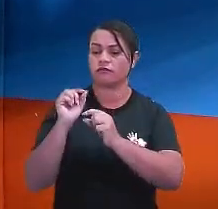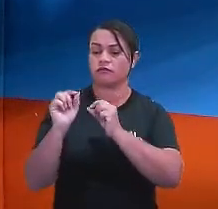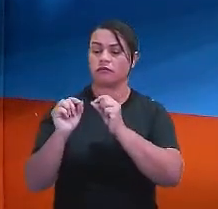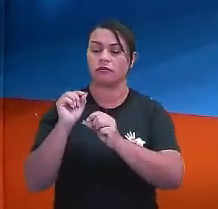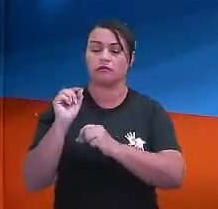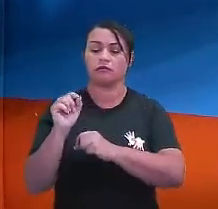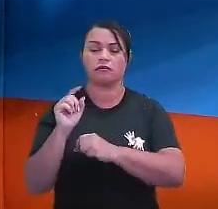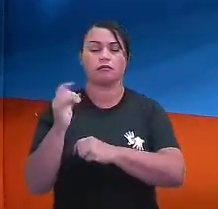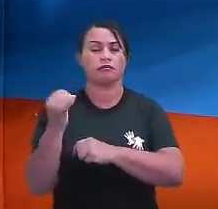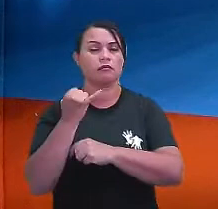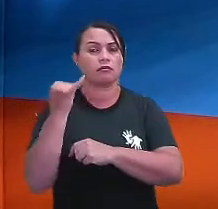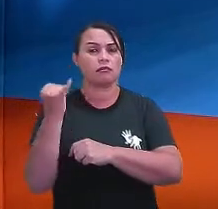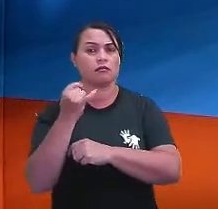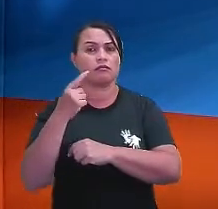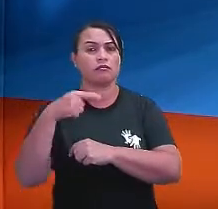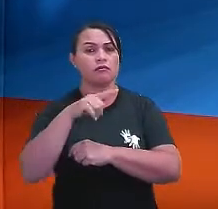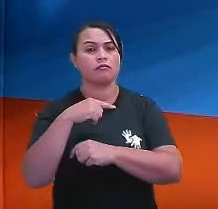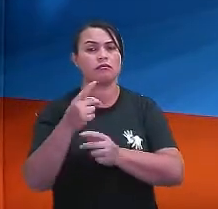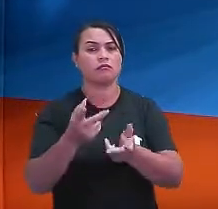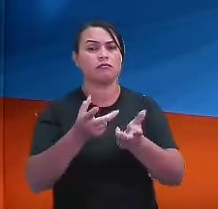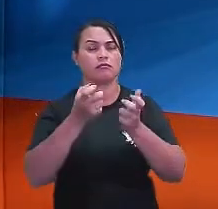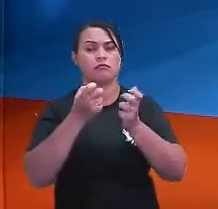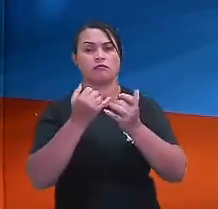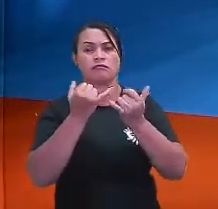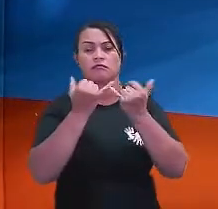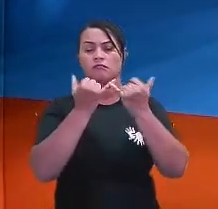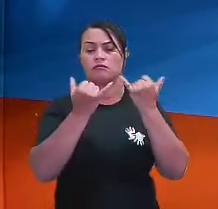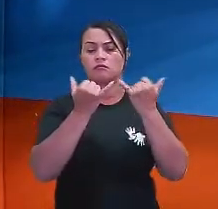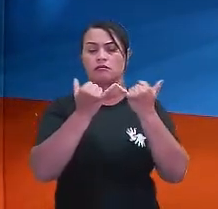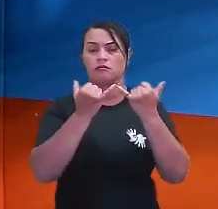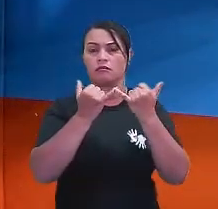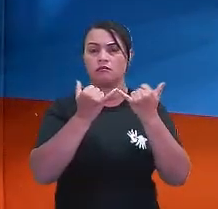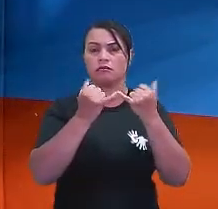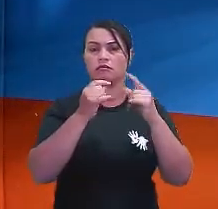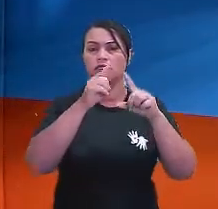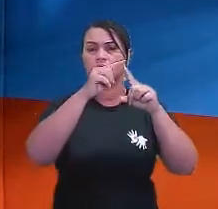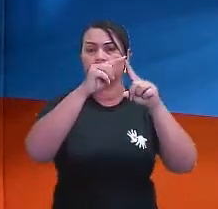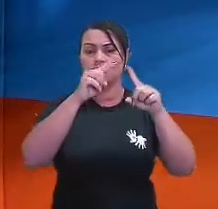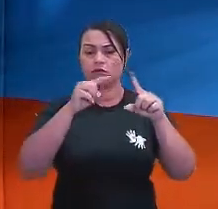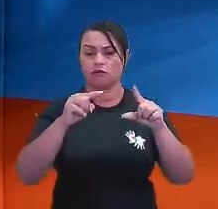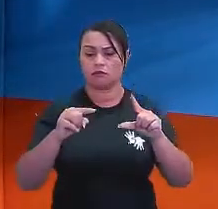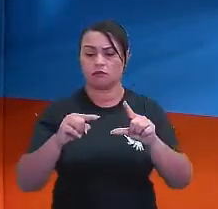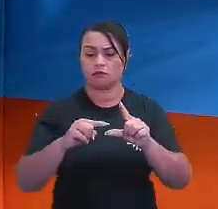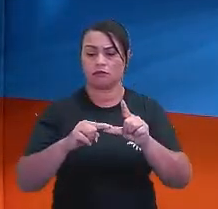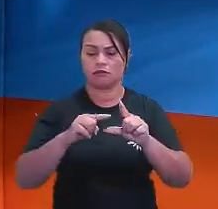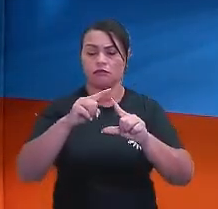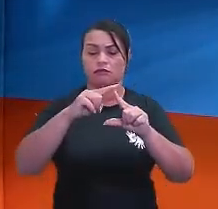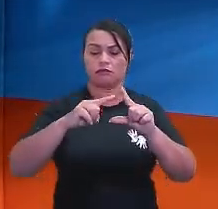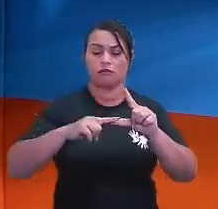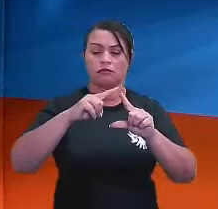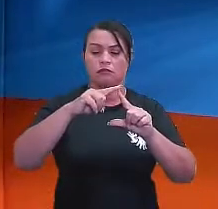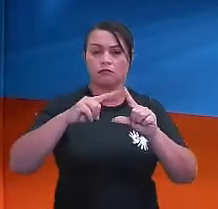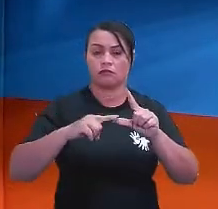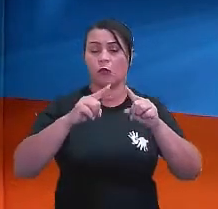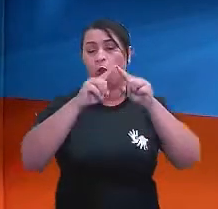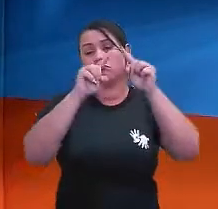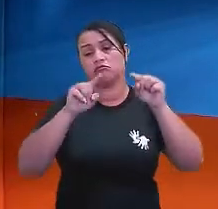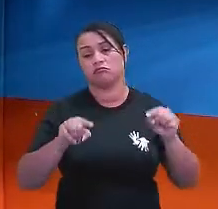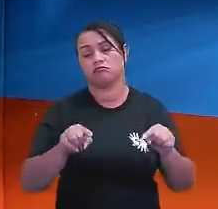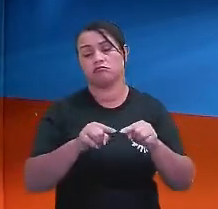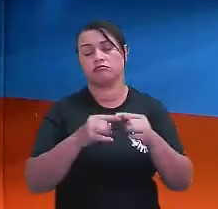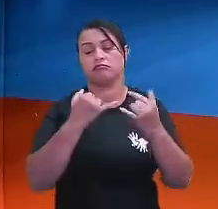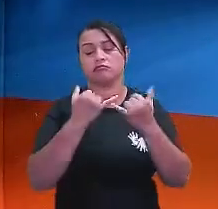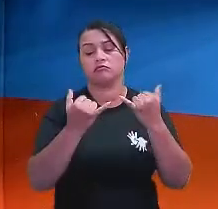importante que você perceba a semelhança de triângulos. E aí eu trago para vocês, para a gente relembrar o que é